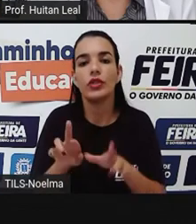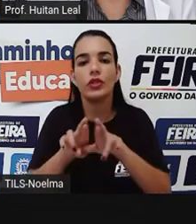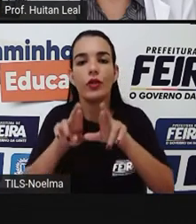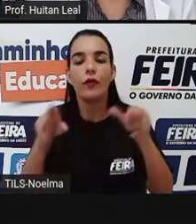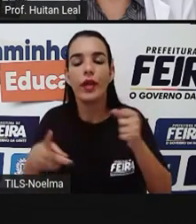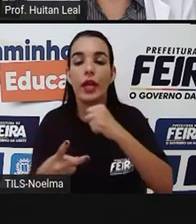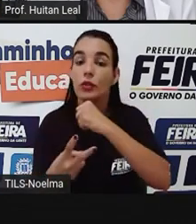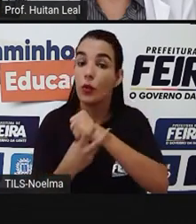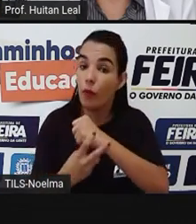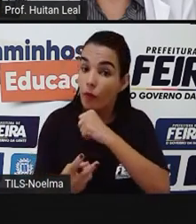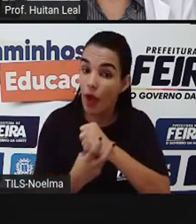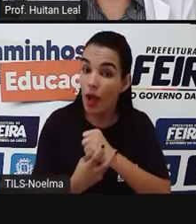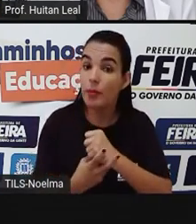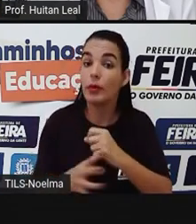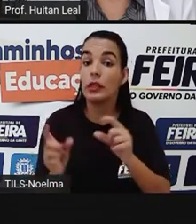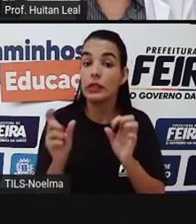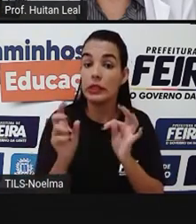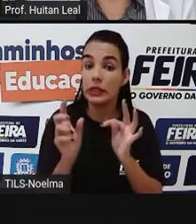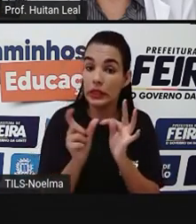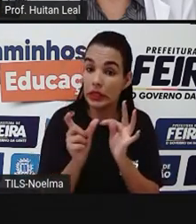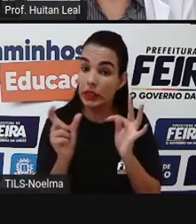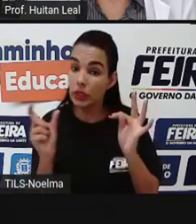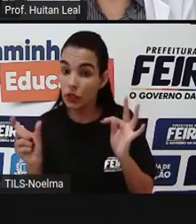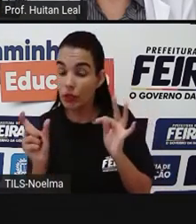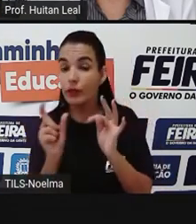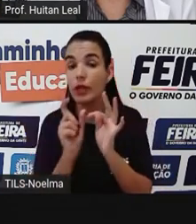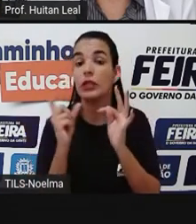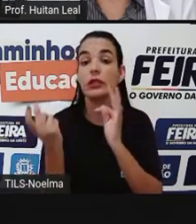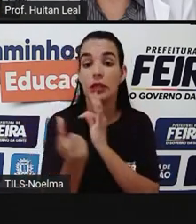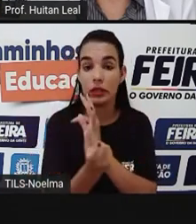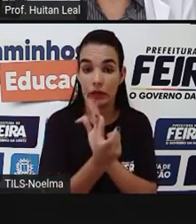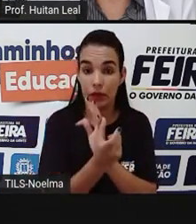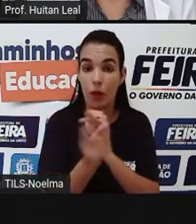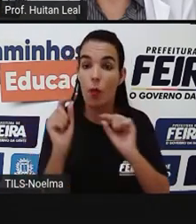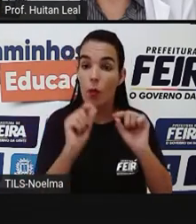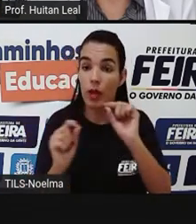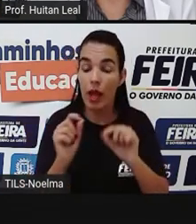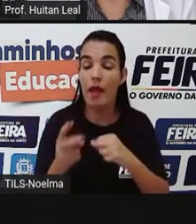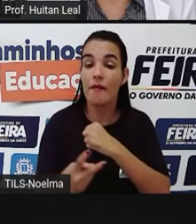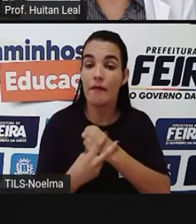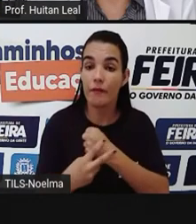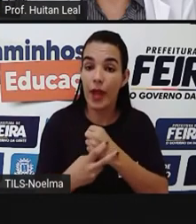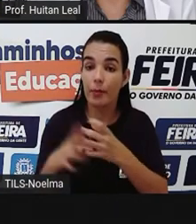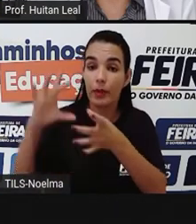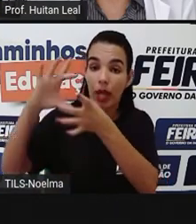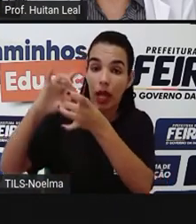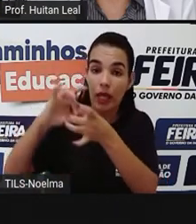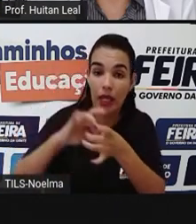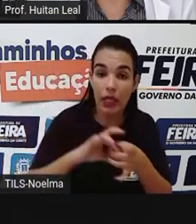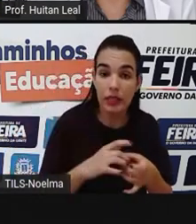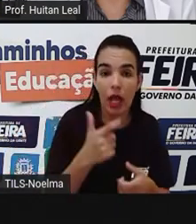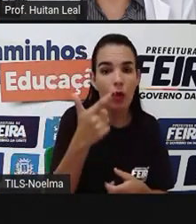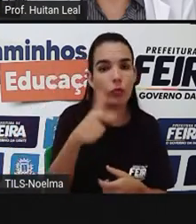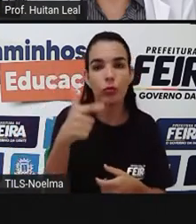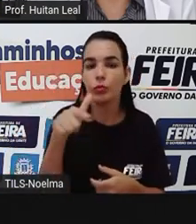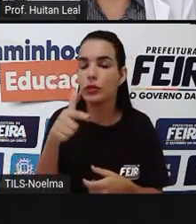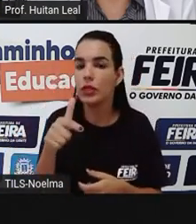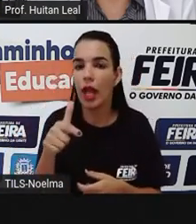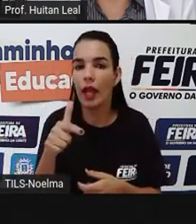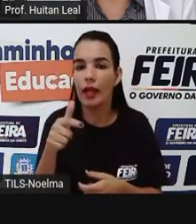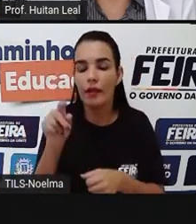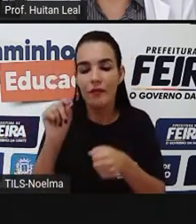verbos transitivos e intransitivos, os verbos de ligação não exprimem